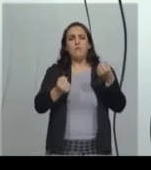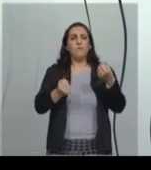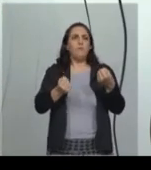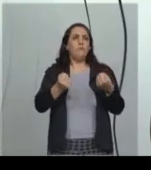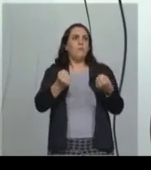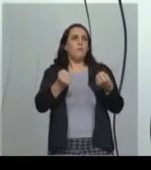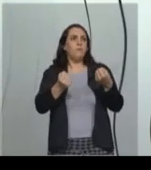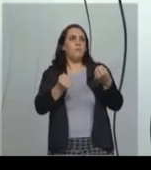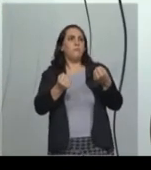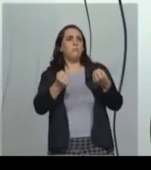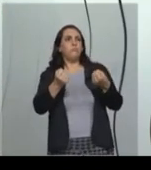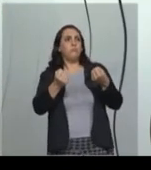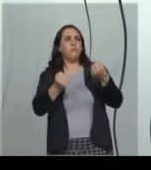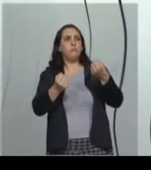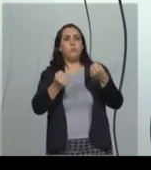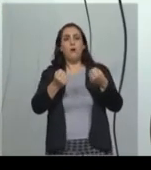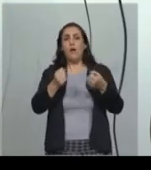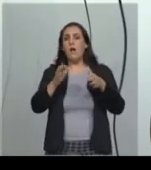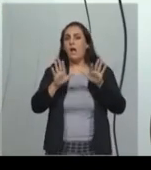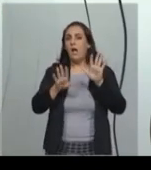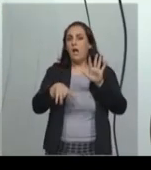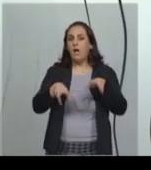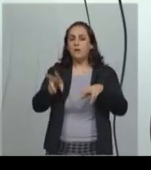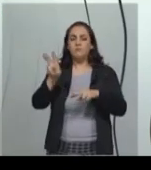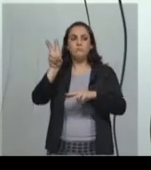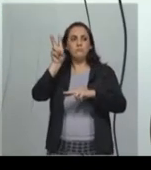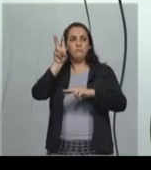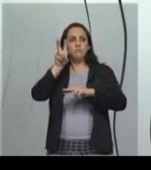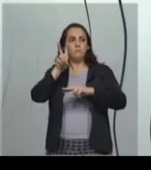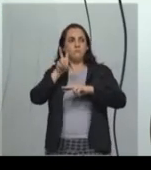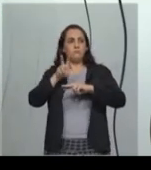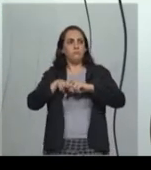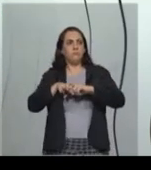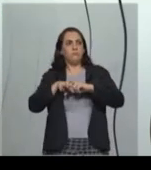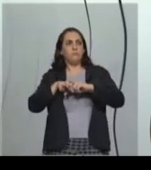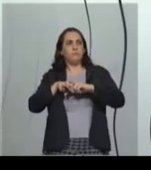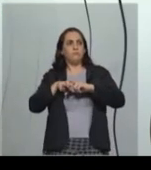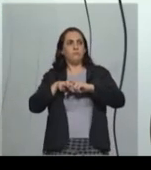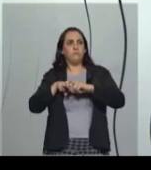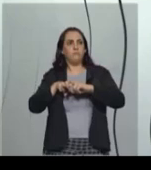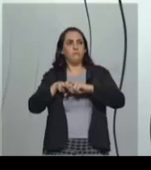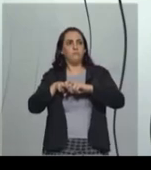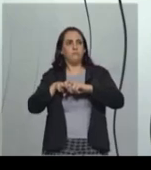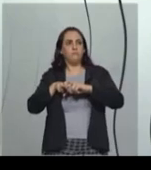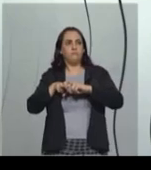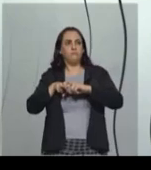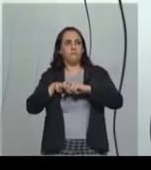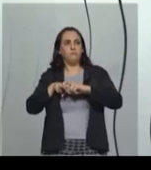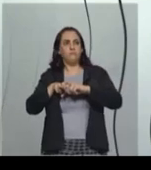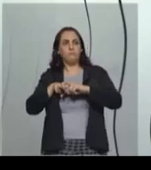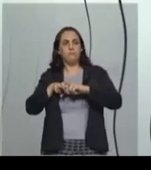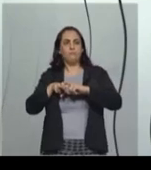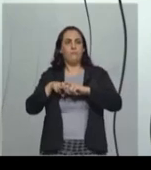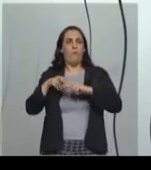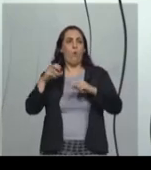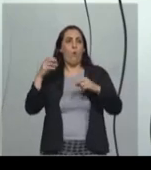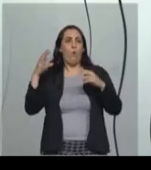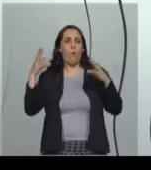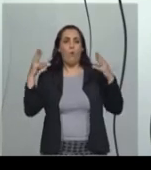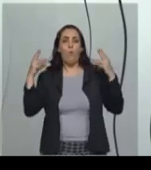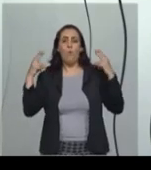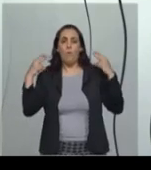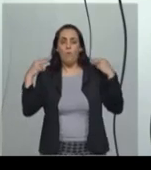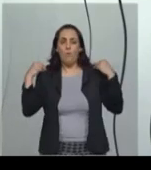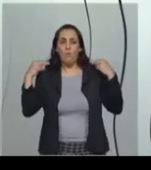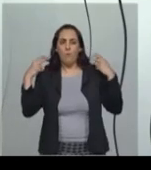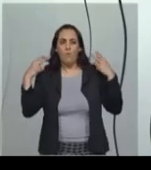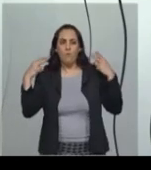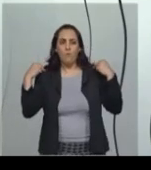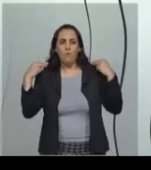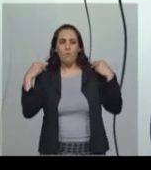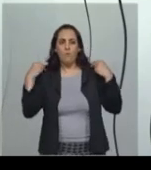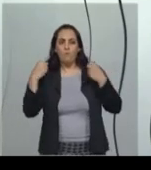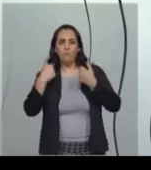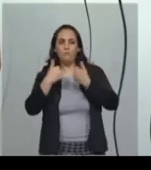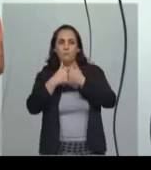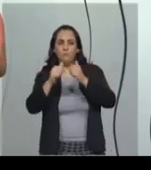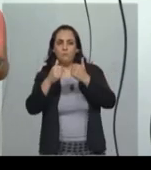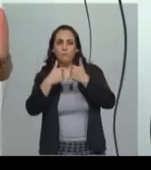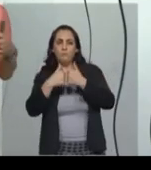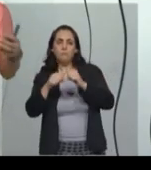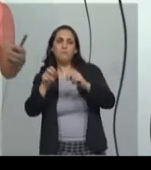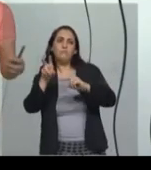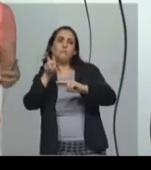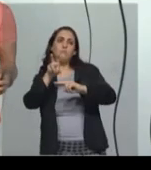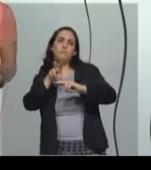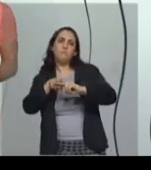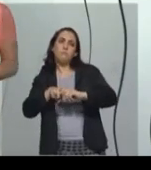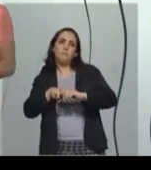estou nos transportes coletivos, eu ver ao longe a Serra do Curral traz a sensação de casa, a sensação de